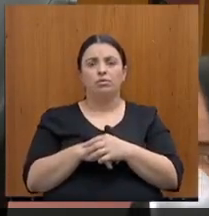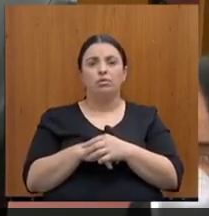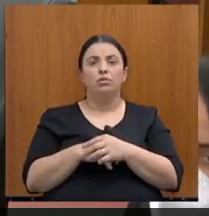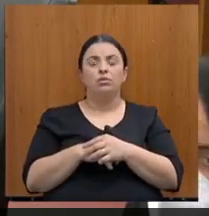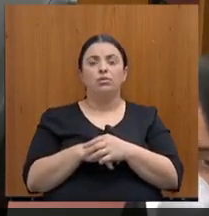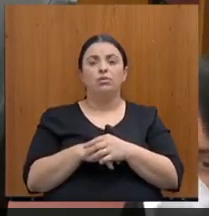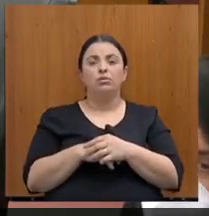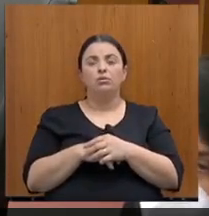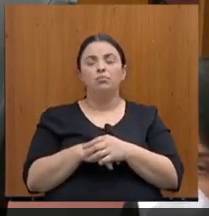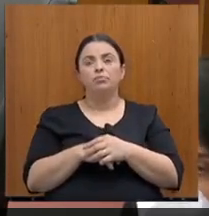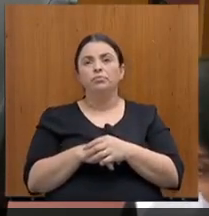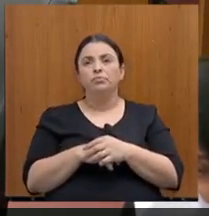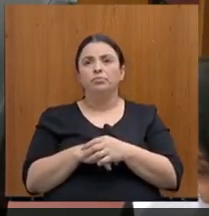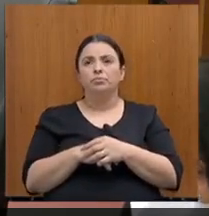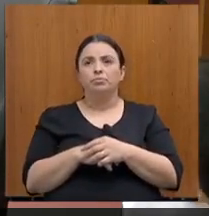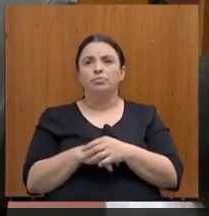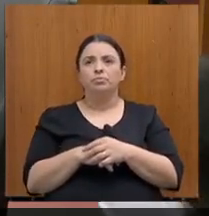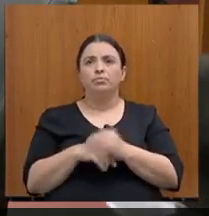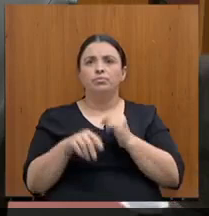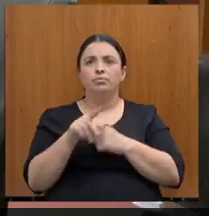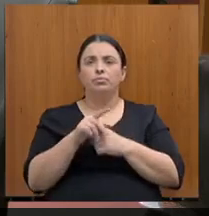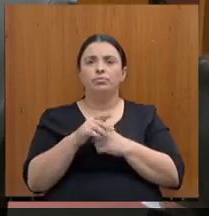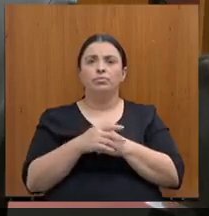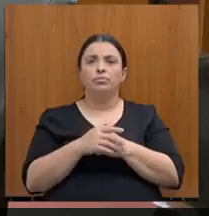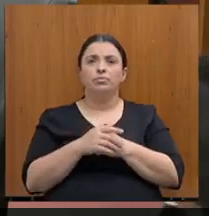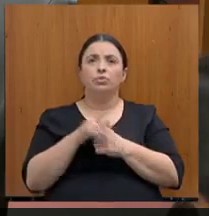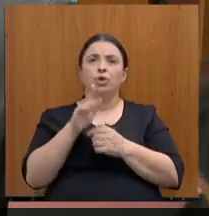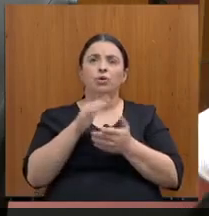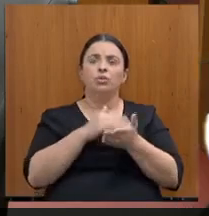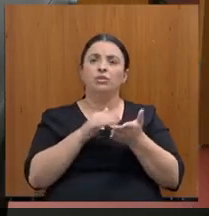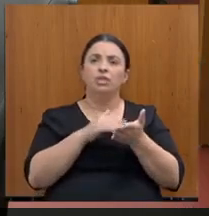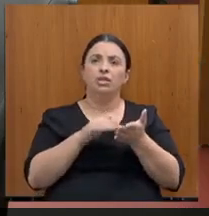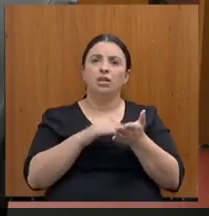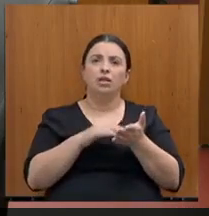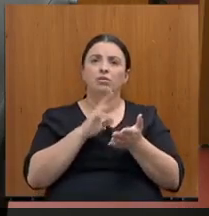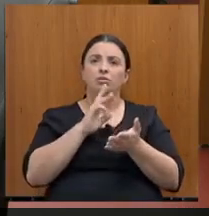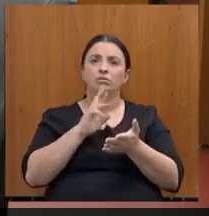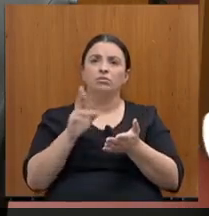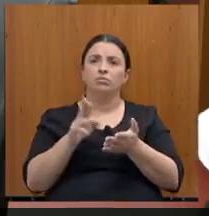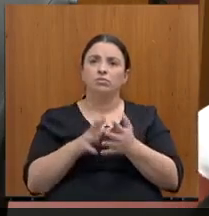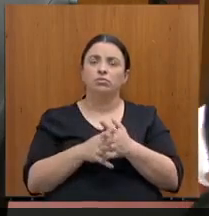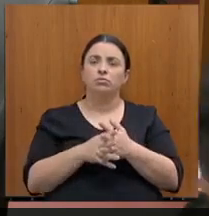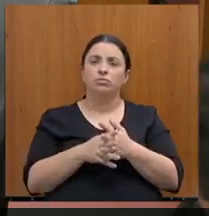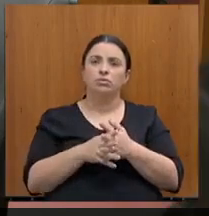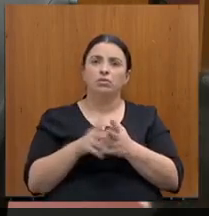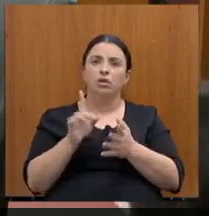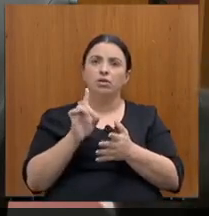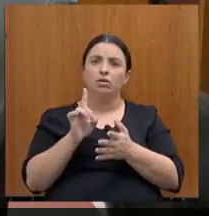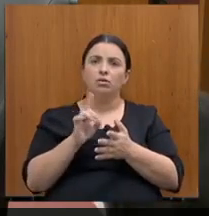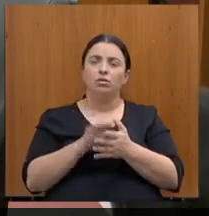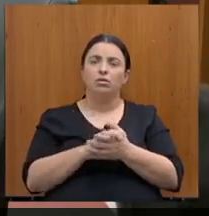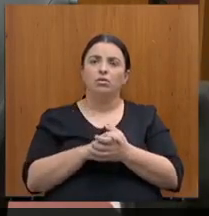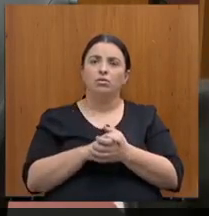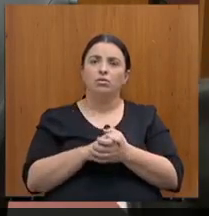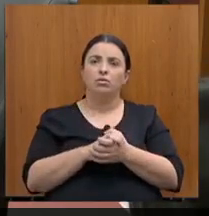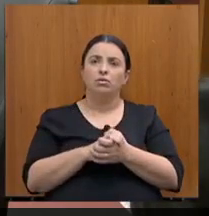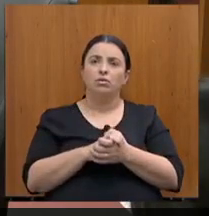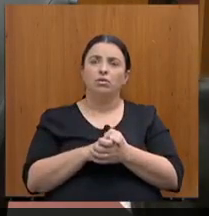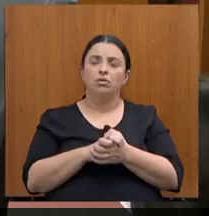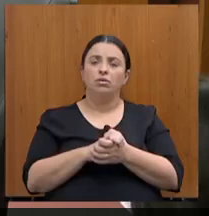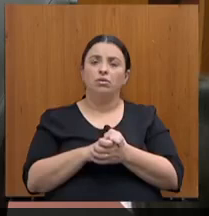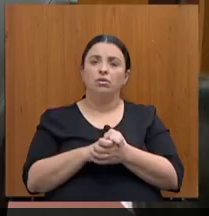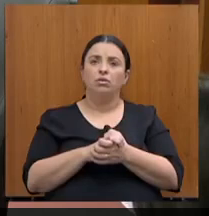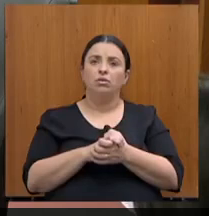Presidente, não vai ter retorno do secretário em relação... É, com relação à matéria aqui da Comissão